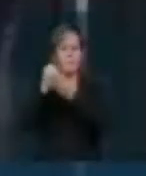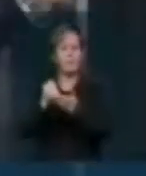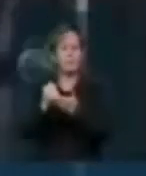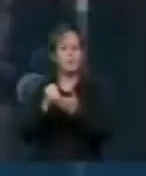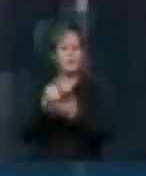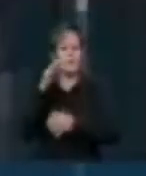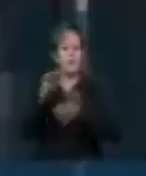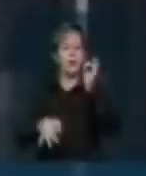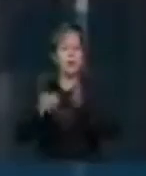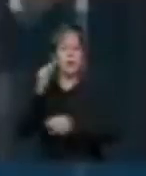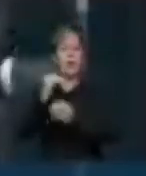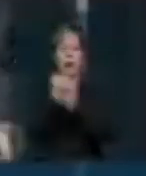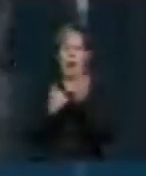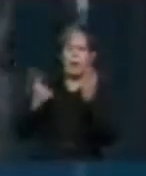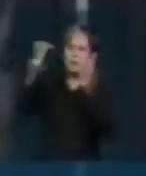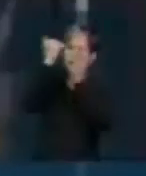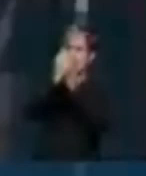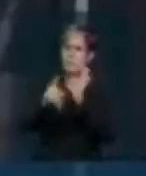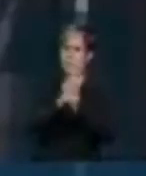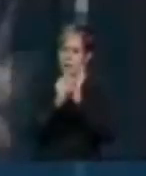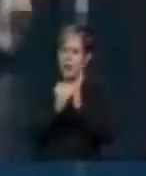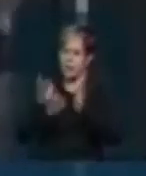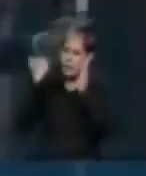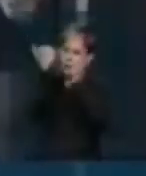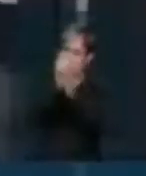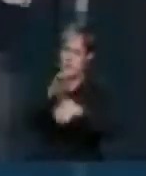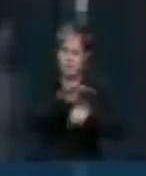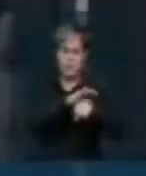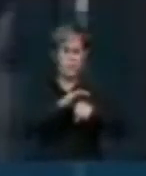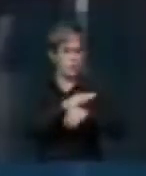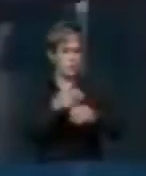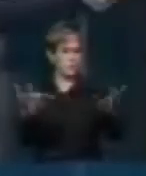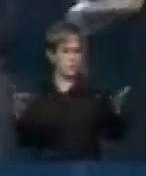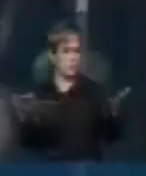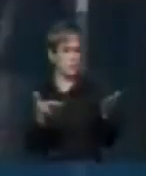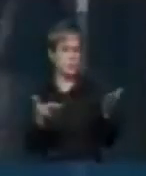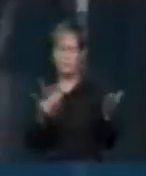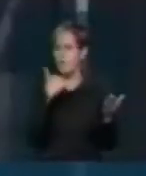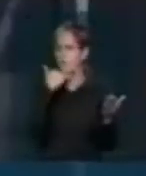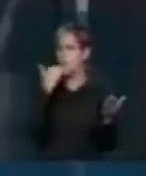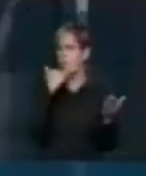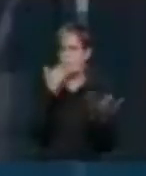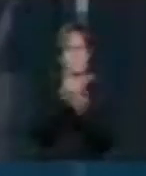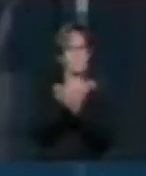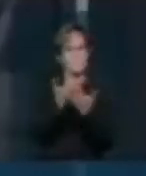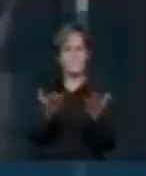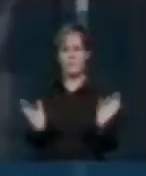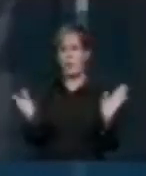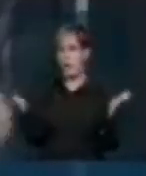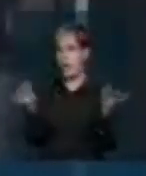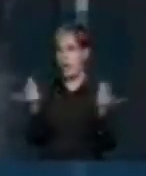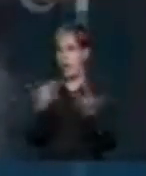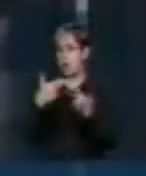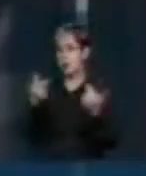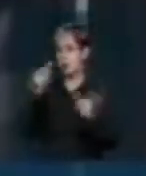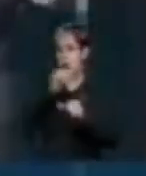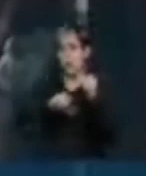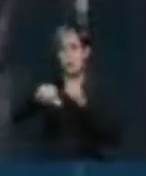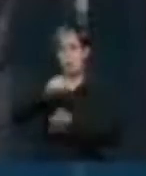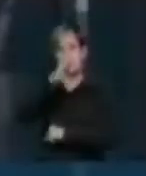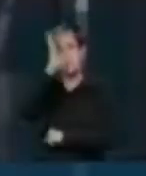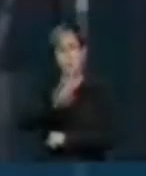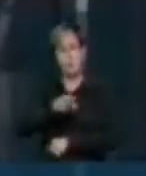acima da lei, acima da Constituição da República. Hoje ele não tem mais. As coisas mudaram e o Brasil